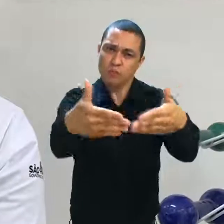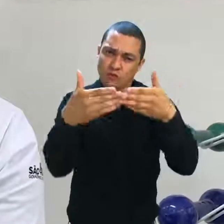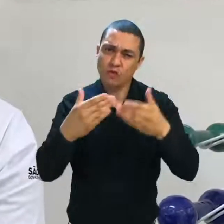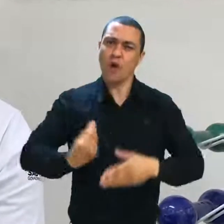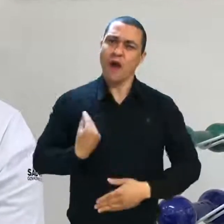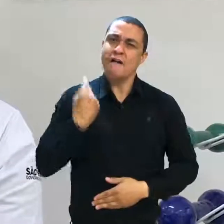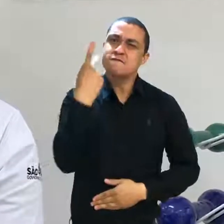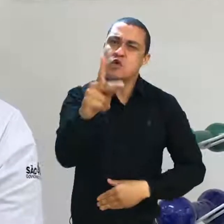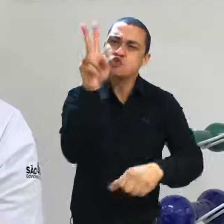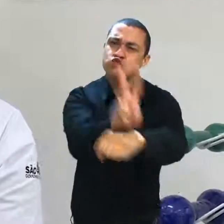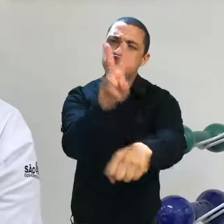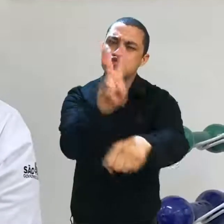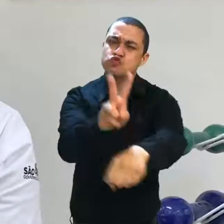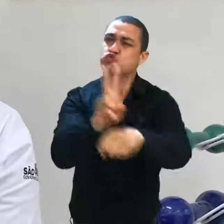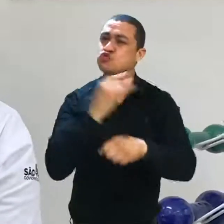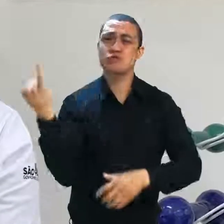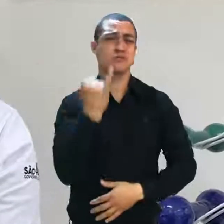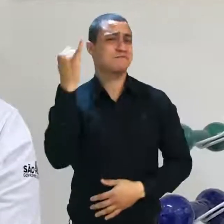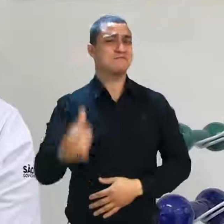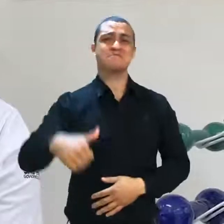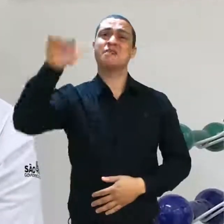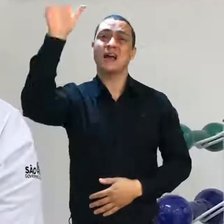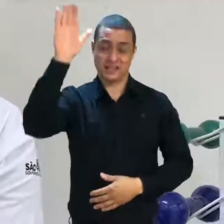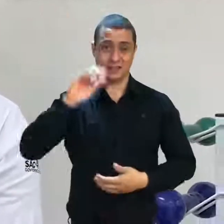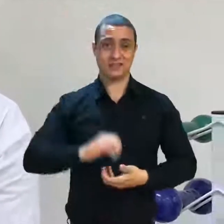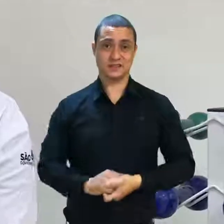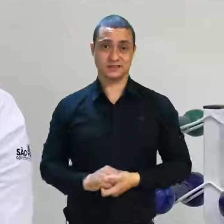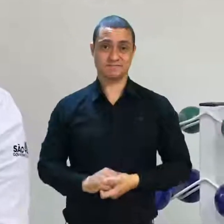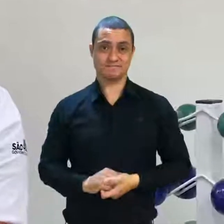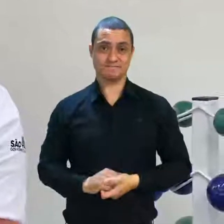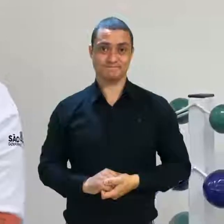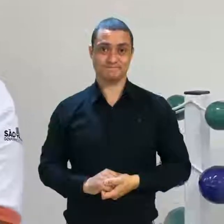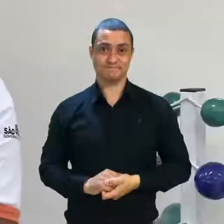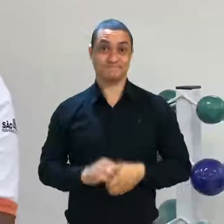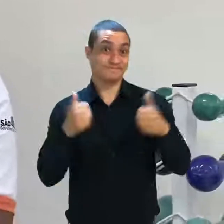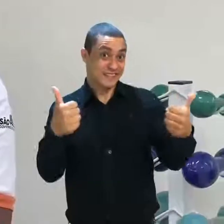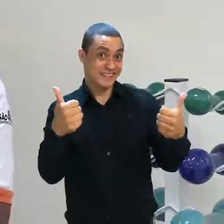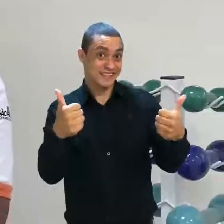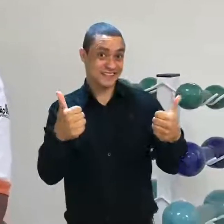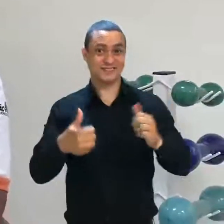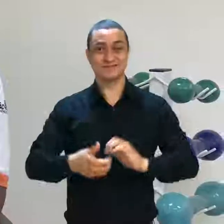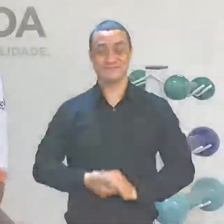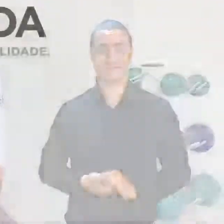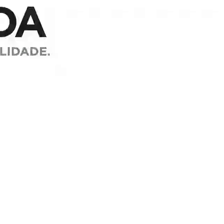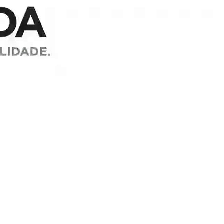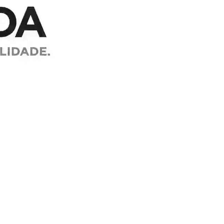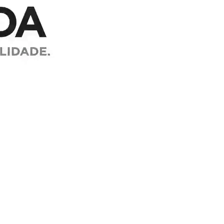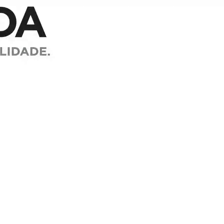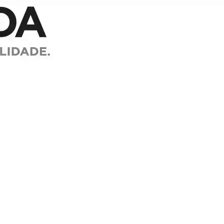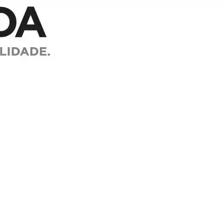preze pela sua vida e o seu maior bem. O seu maior bem na sua vida. Beleza?